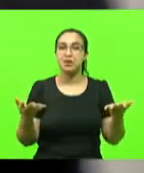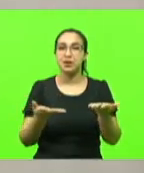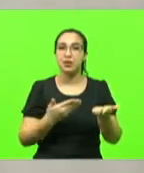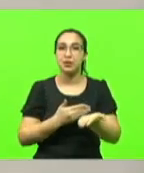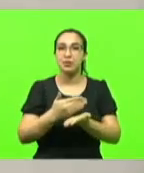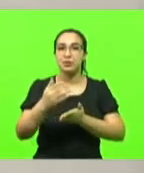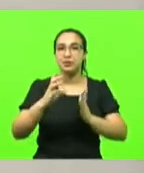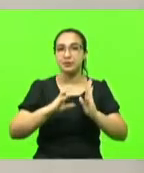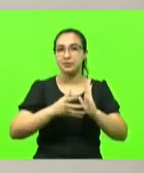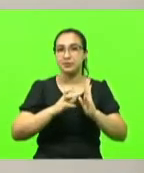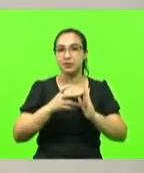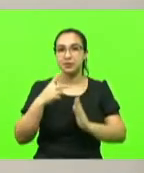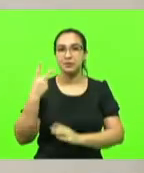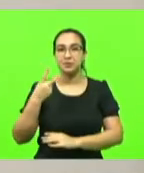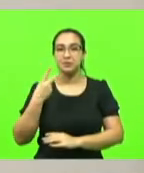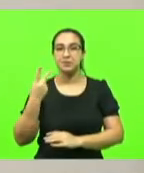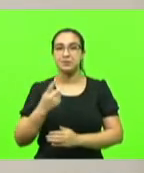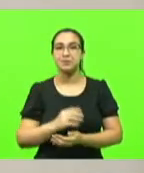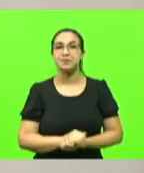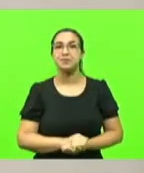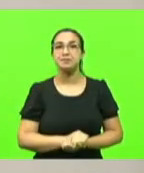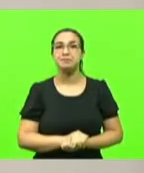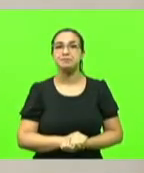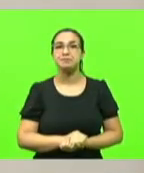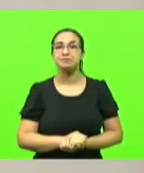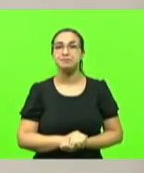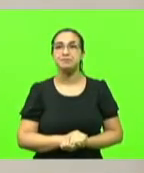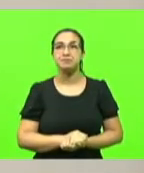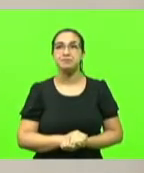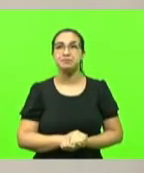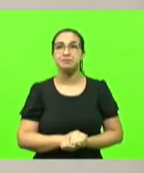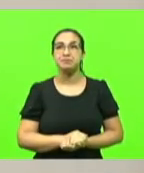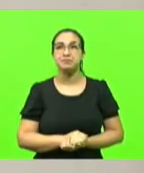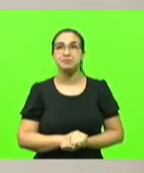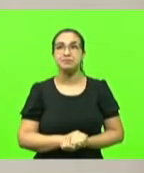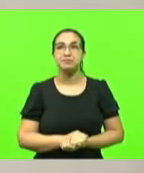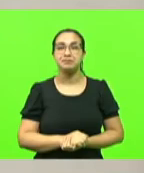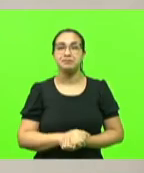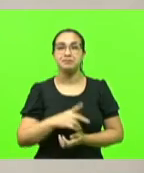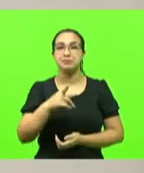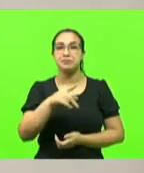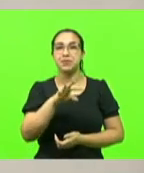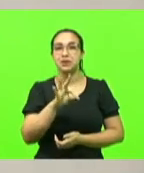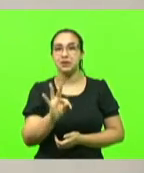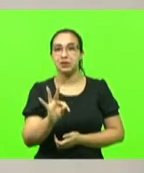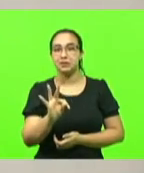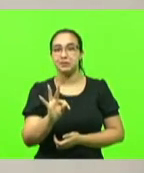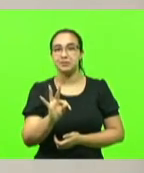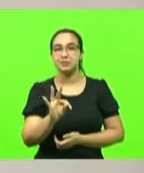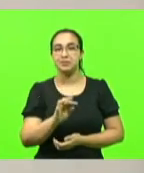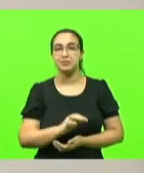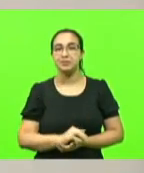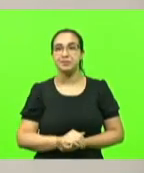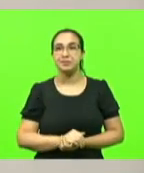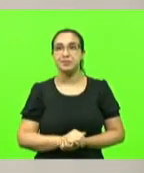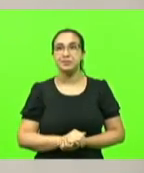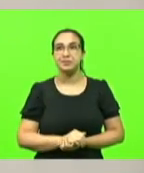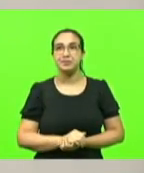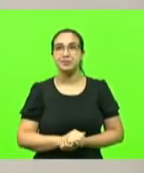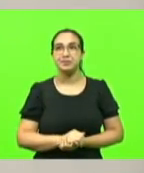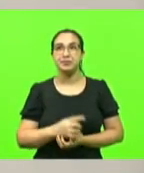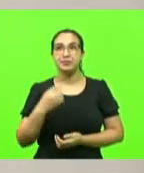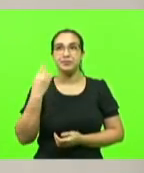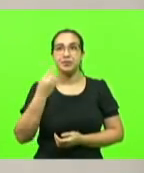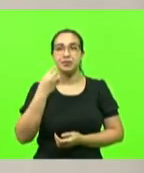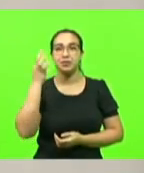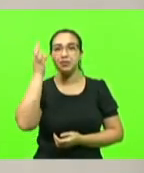políticos primeiro partido do dia o primeiro bloco partido dos trabalhadores quem fará o uso da palavra o deputado